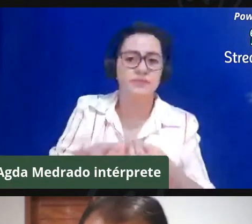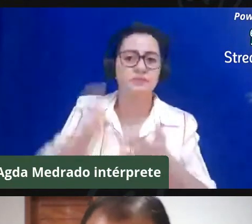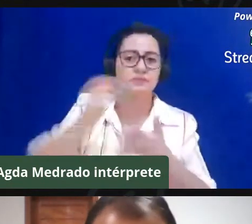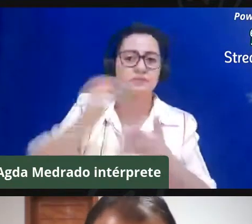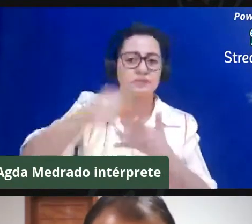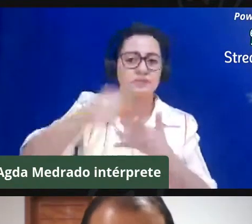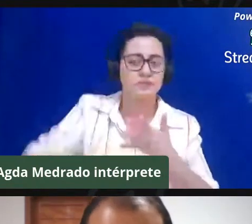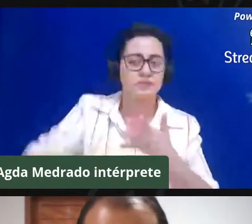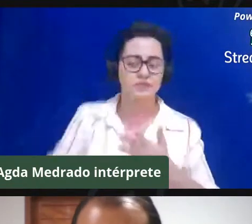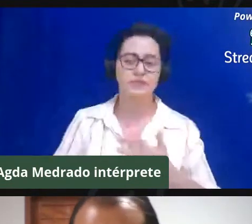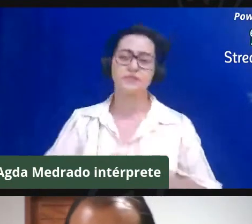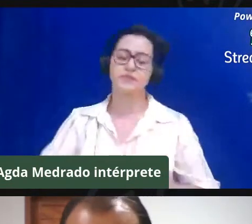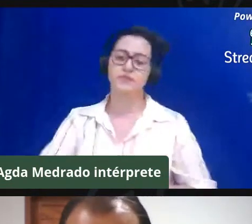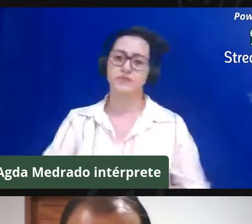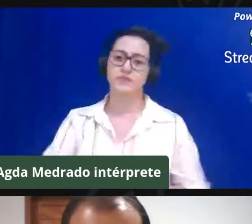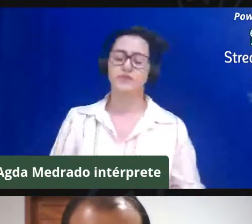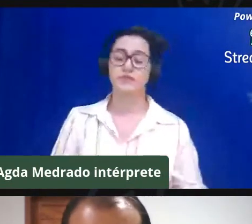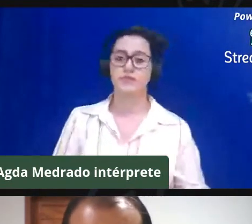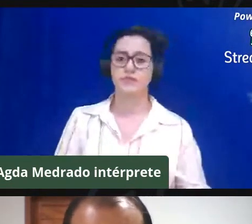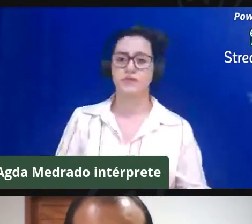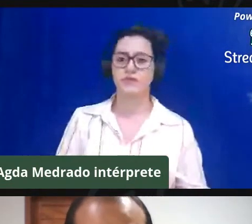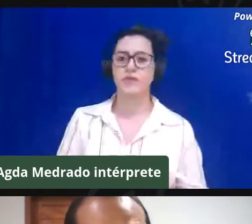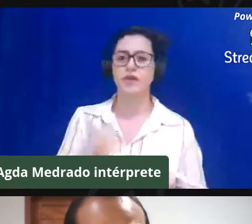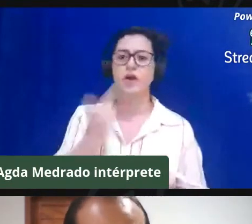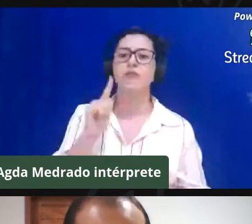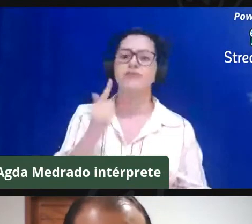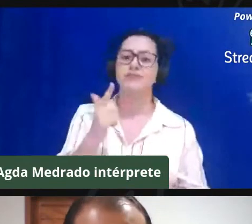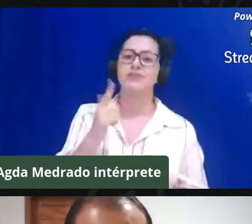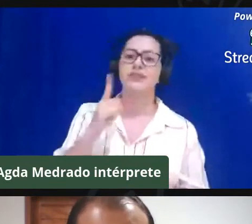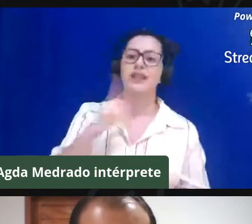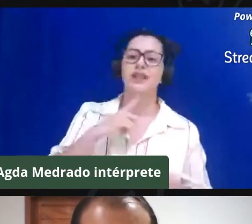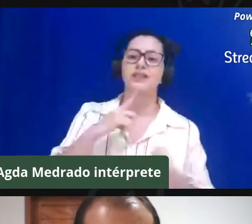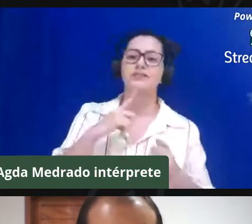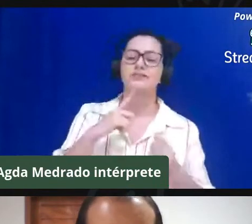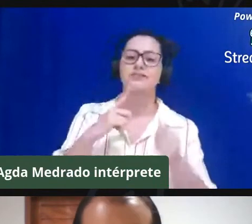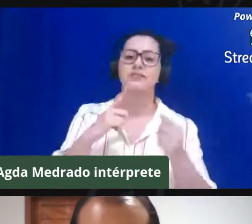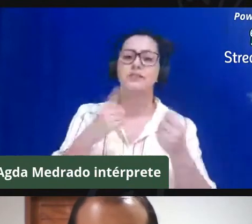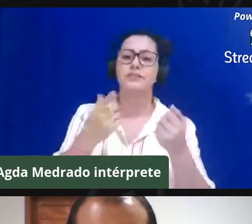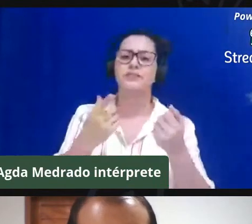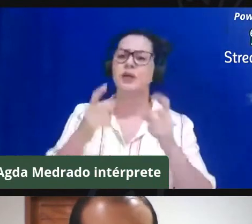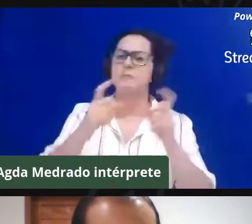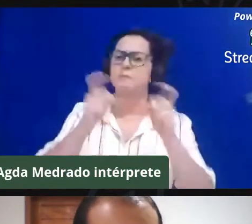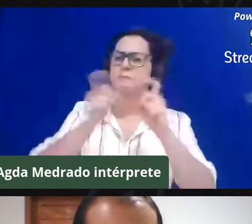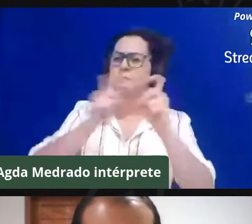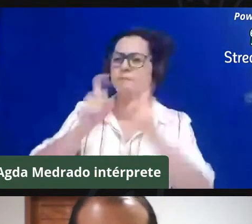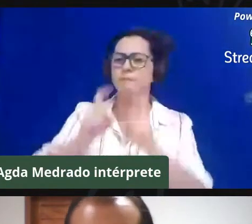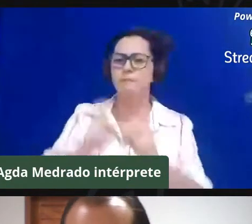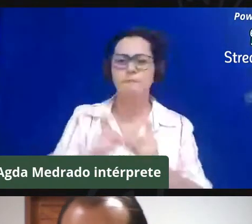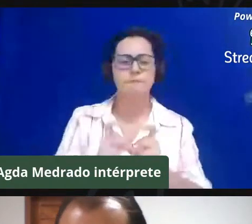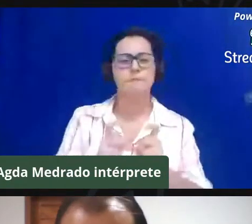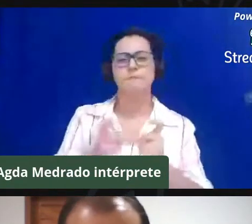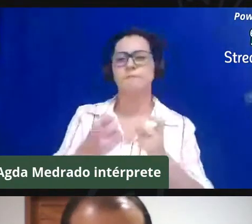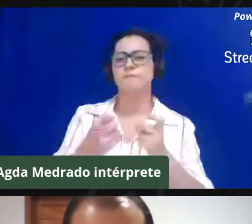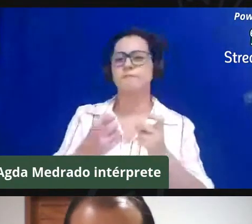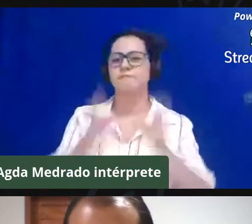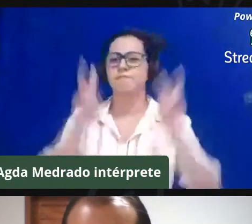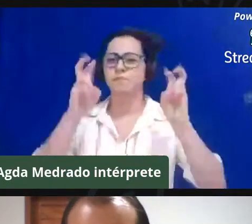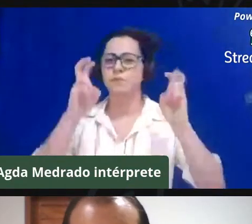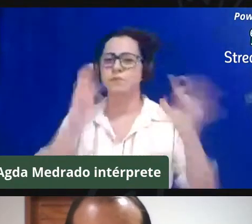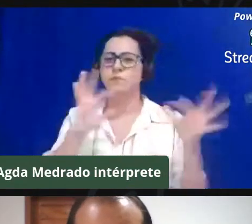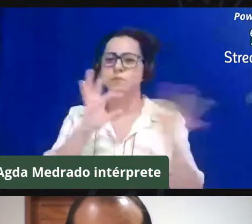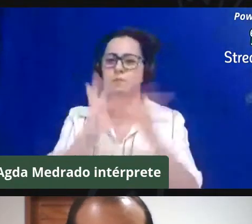com, está relacionado com o tema da pandemia, a gente tem visto muitos debates, não só no campo da sociologia, no campo da